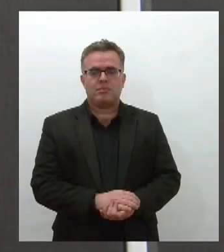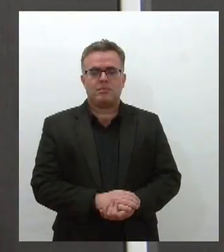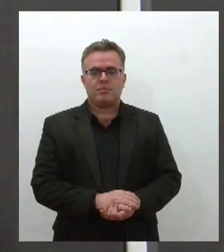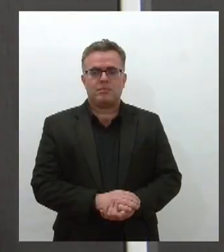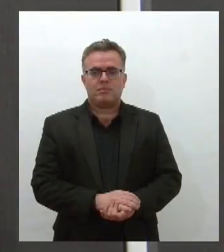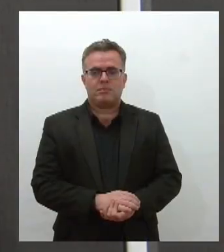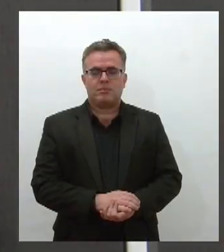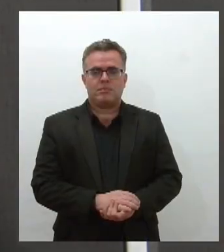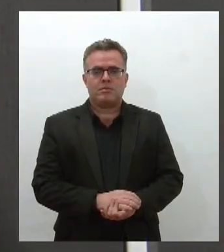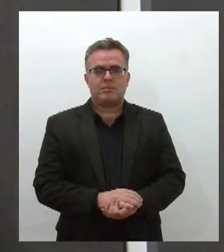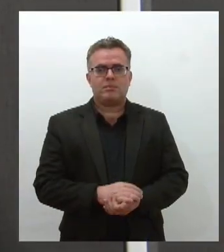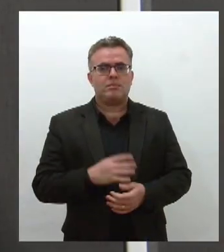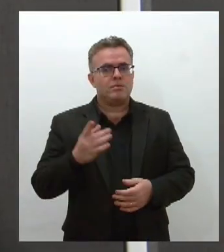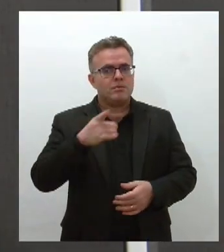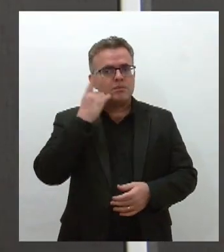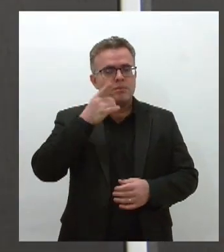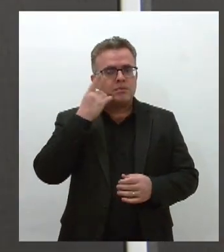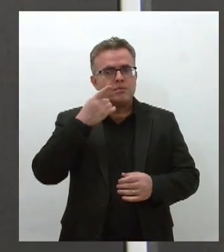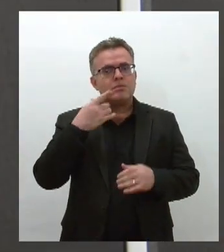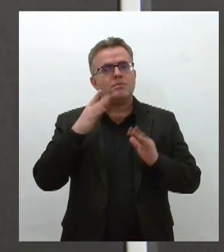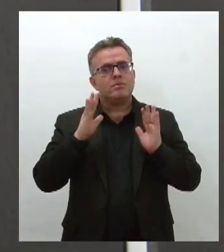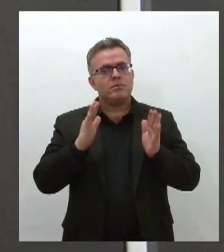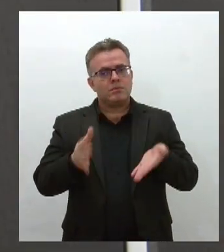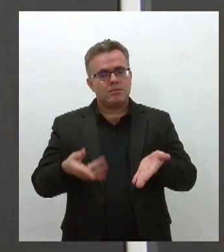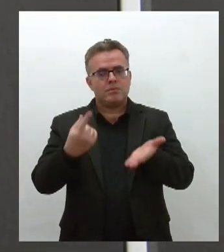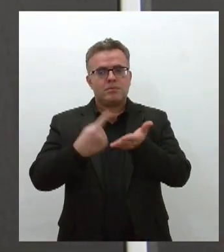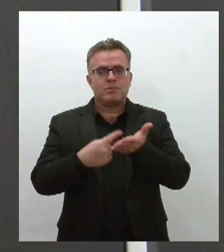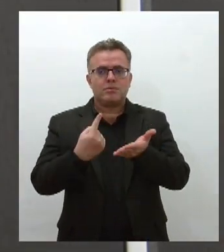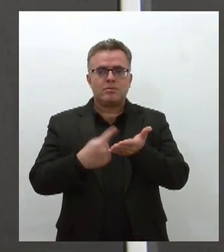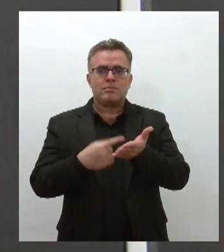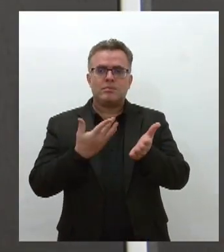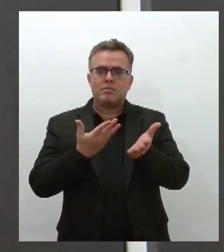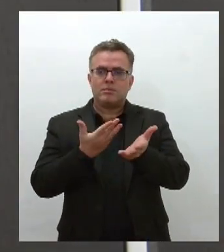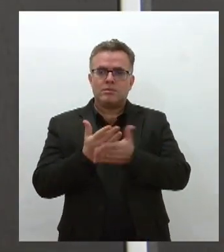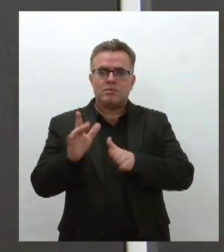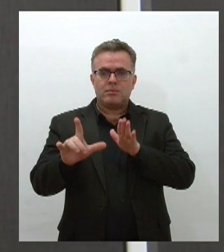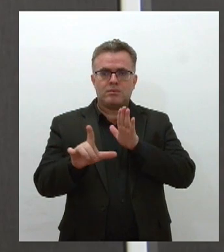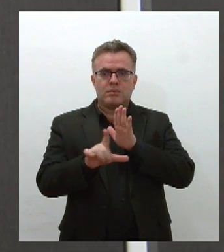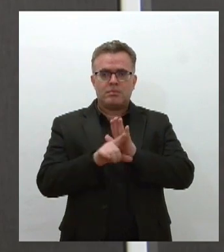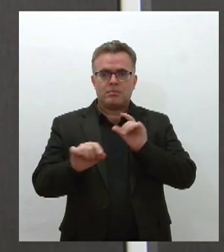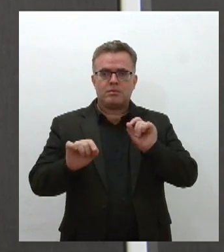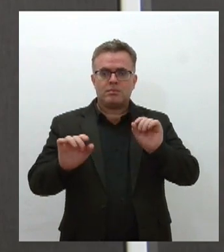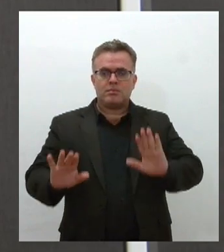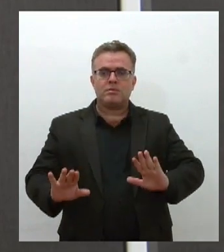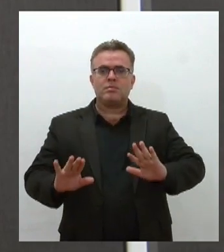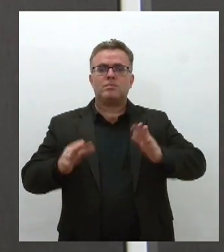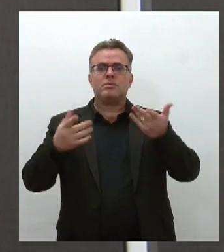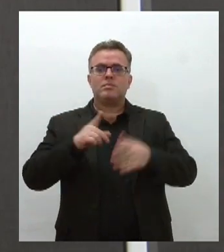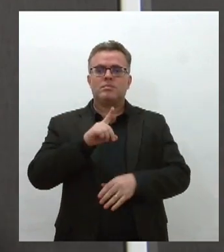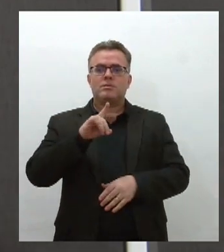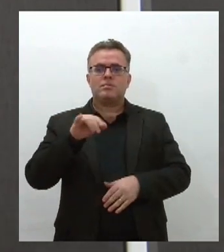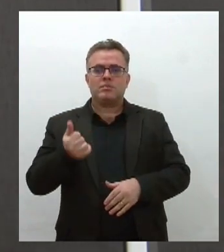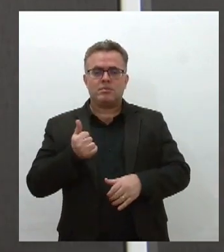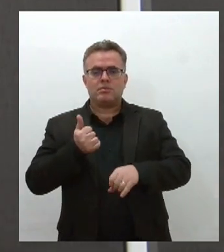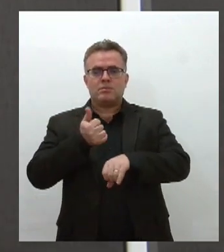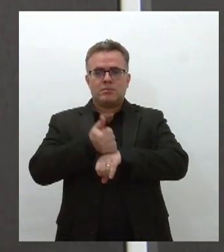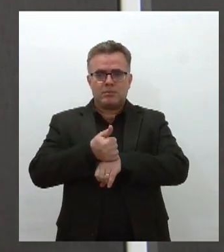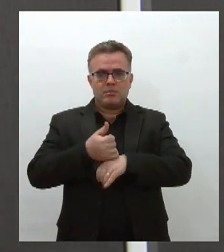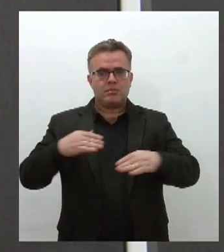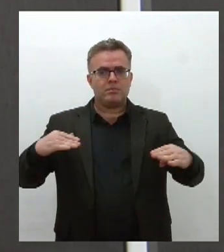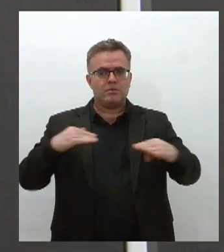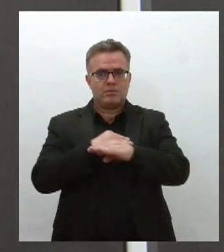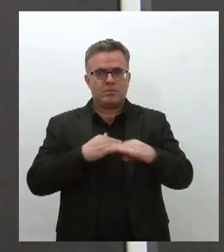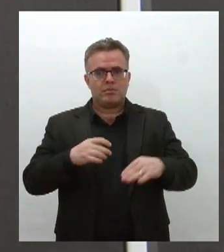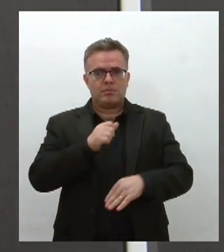Os deputados estaduais aprovaram em fevereiro deste ano a lei que celebra o Dia Estadual do Agente de Trânsito. Assunto para